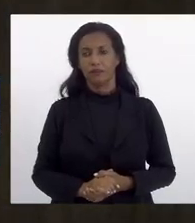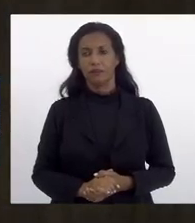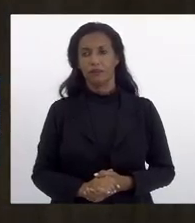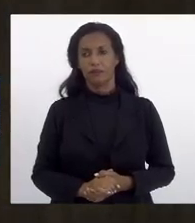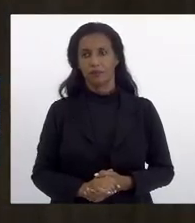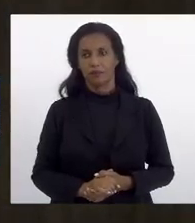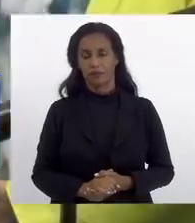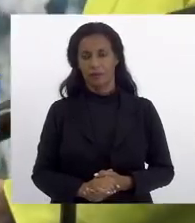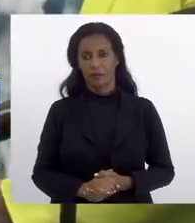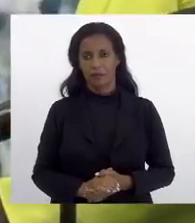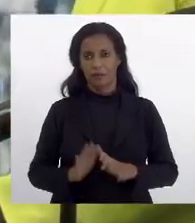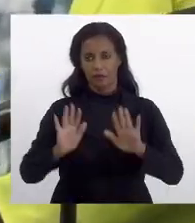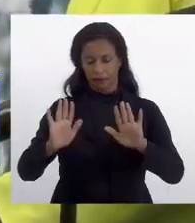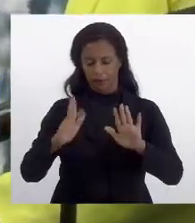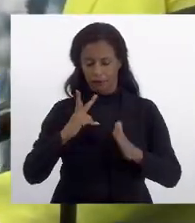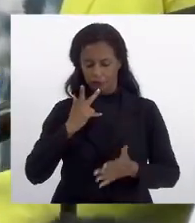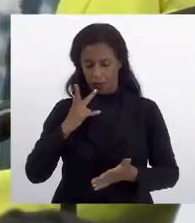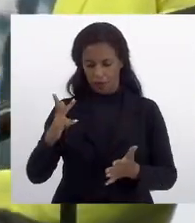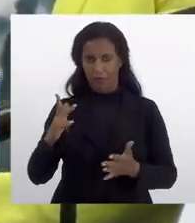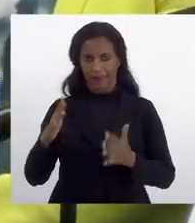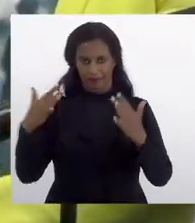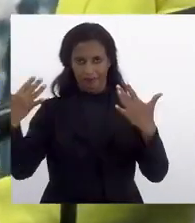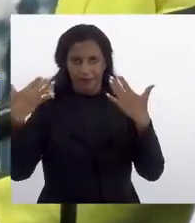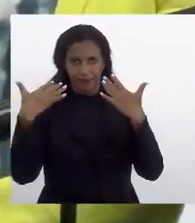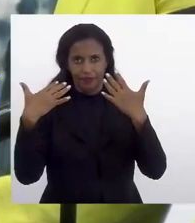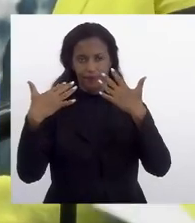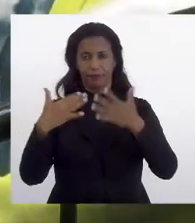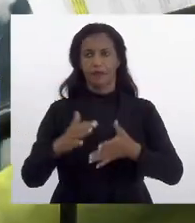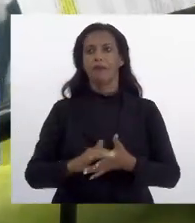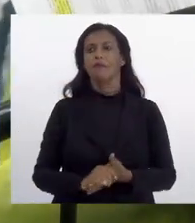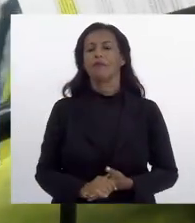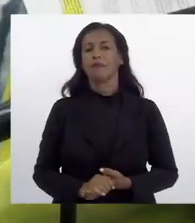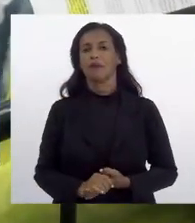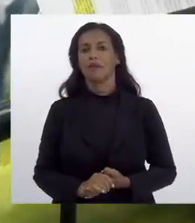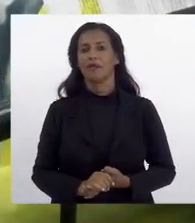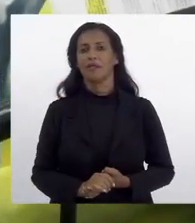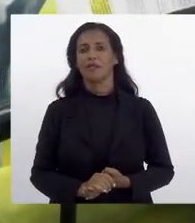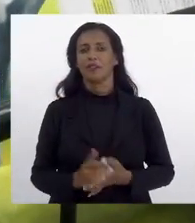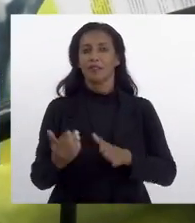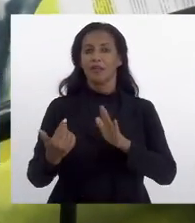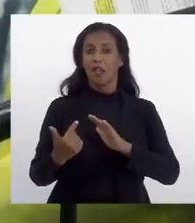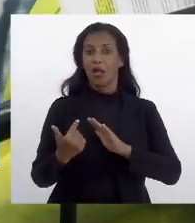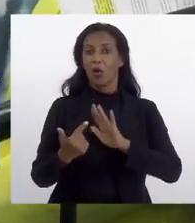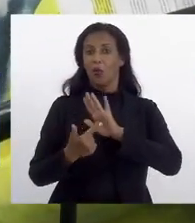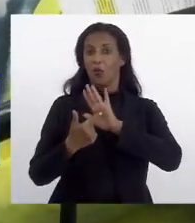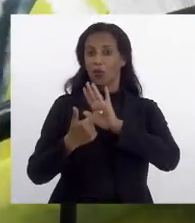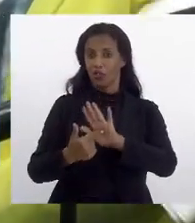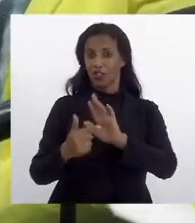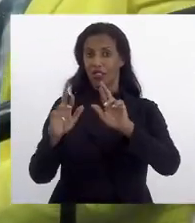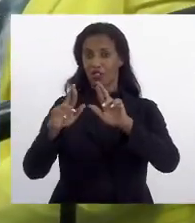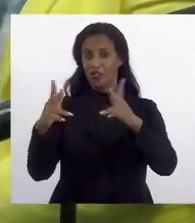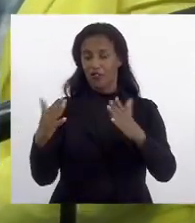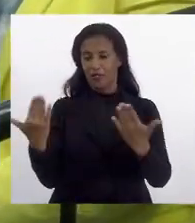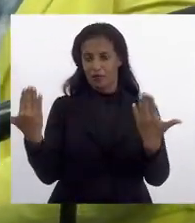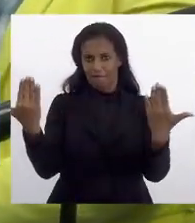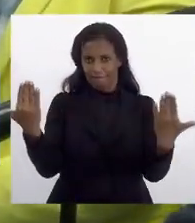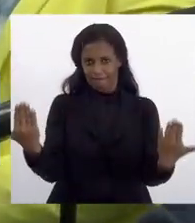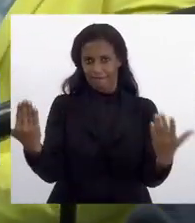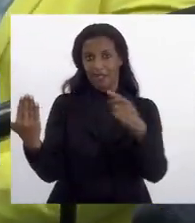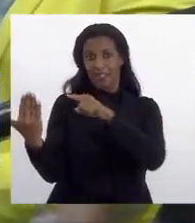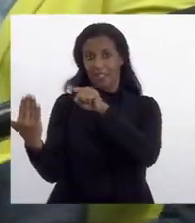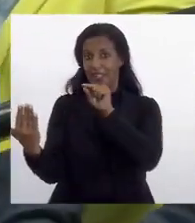disse a Vossa Excelência, o senhor queria só sintetizar. Mostrei a similaridade. Se o seu é mais